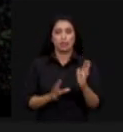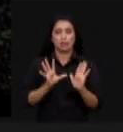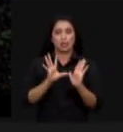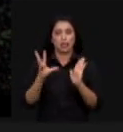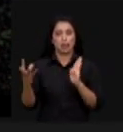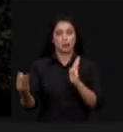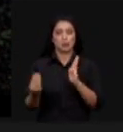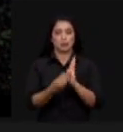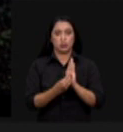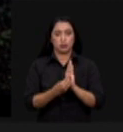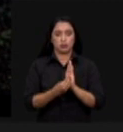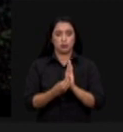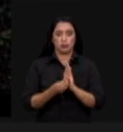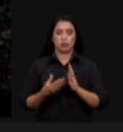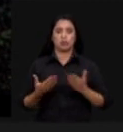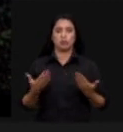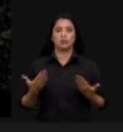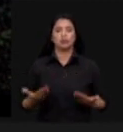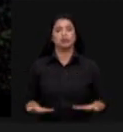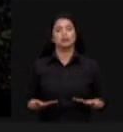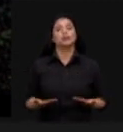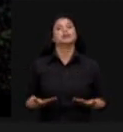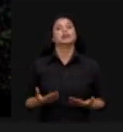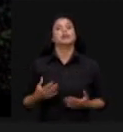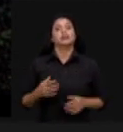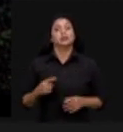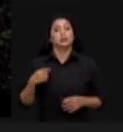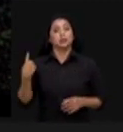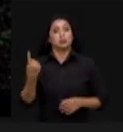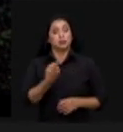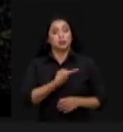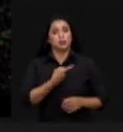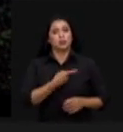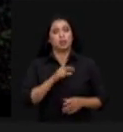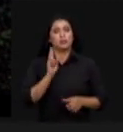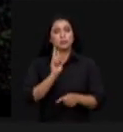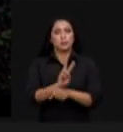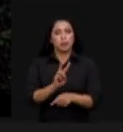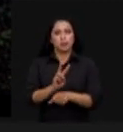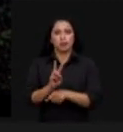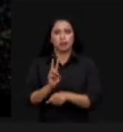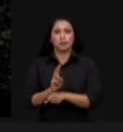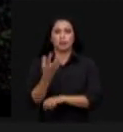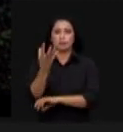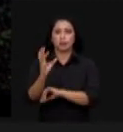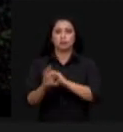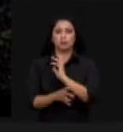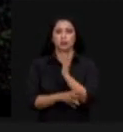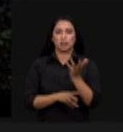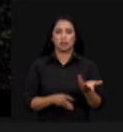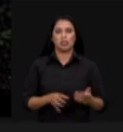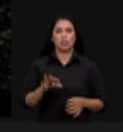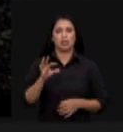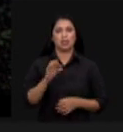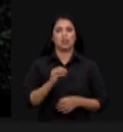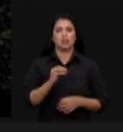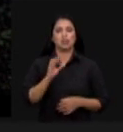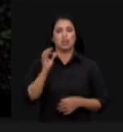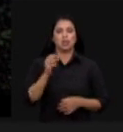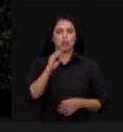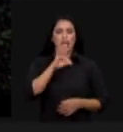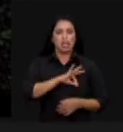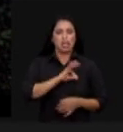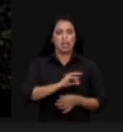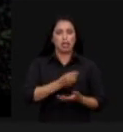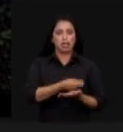amazônica uma vez que a gente consegue aliar preservação ambiental distribuição de renda uso sustentável